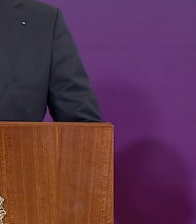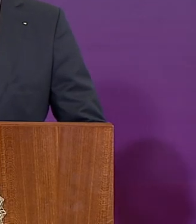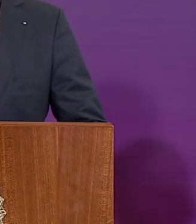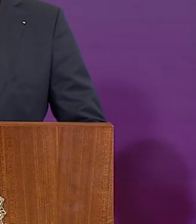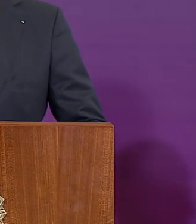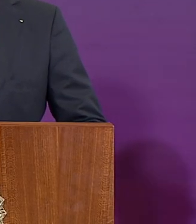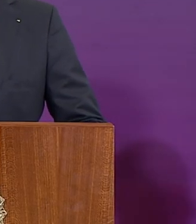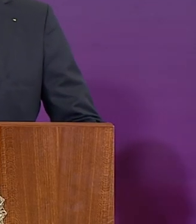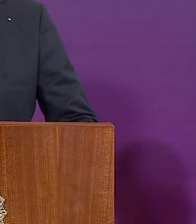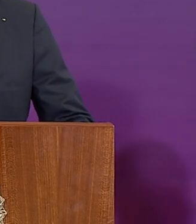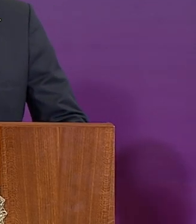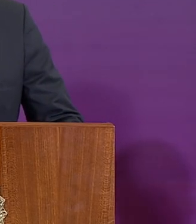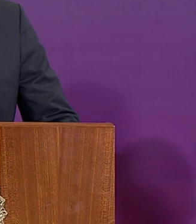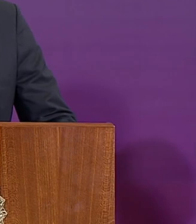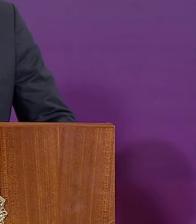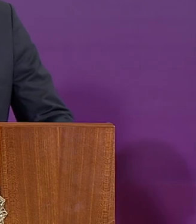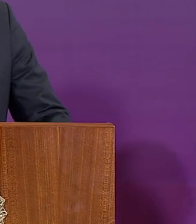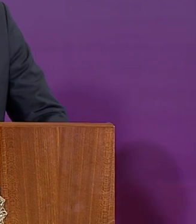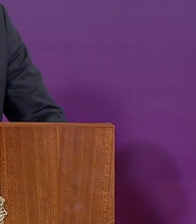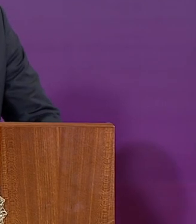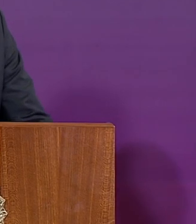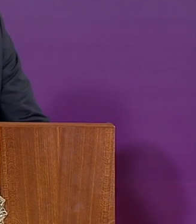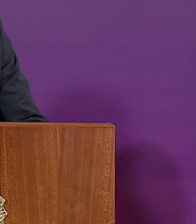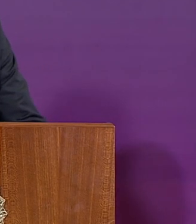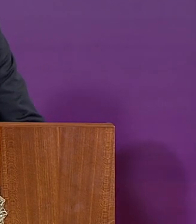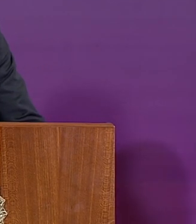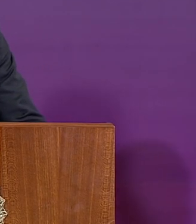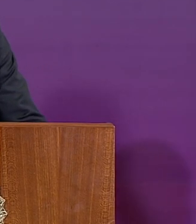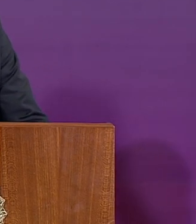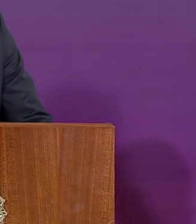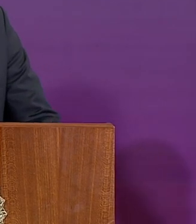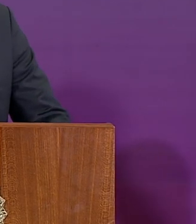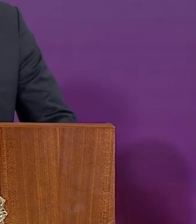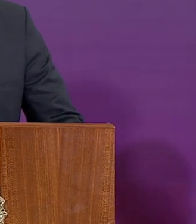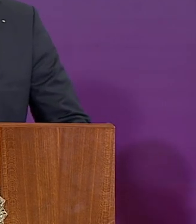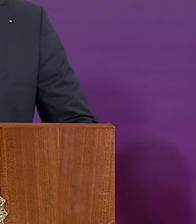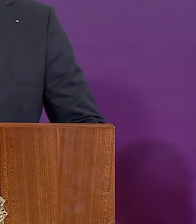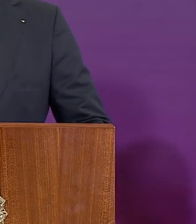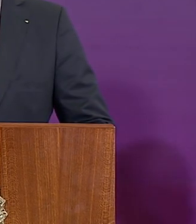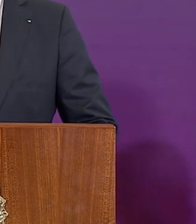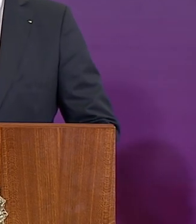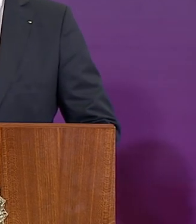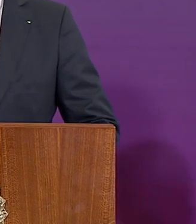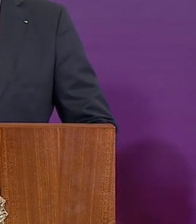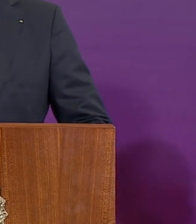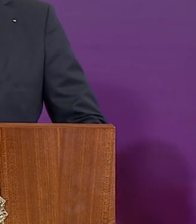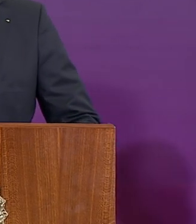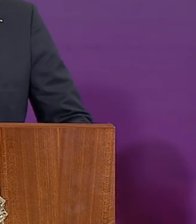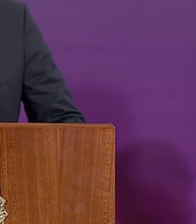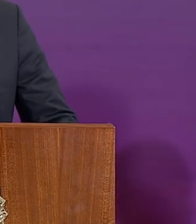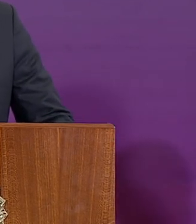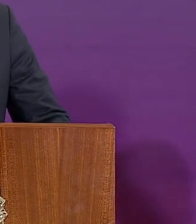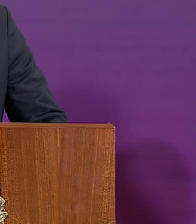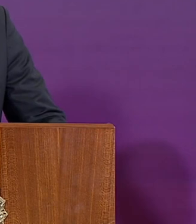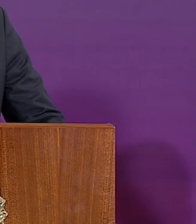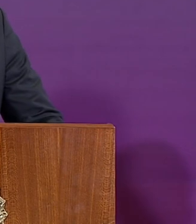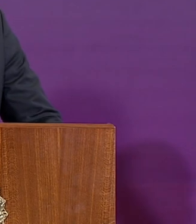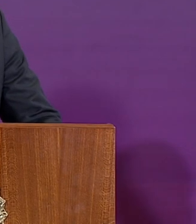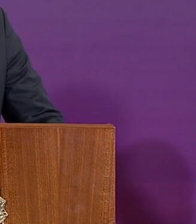temos que criar meios para dissuadir os agressores, criar normas,